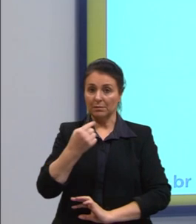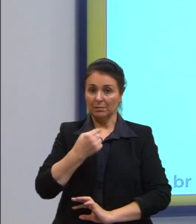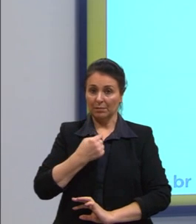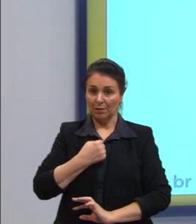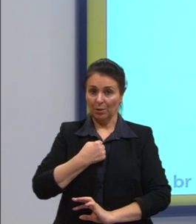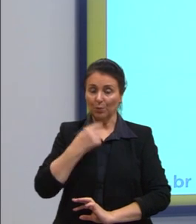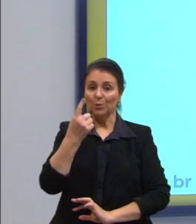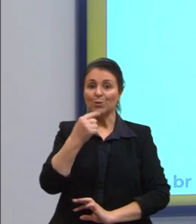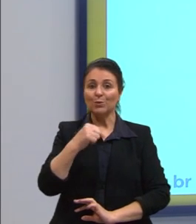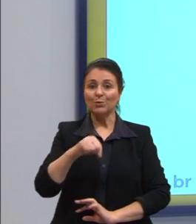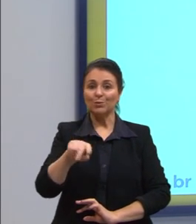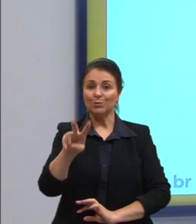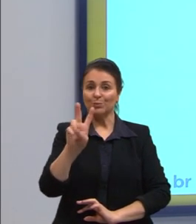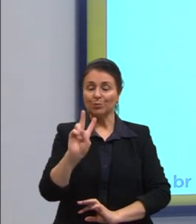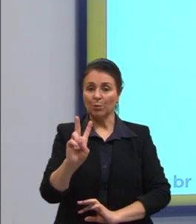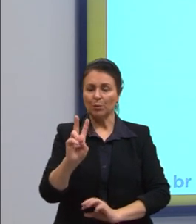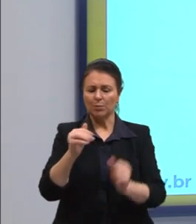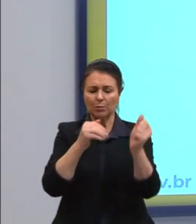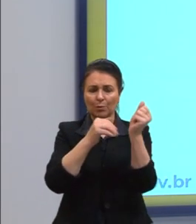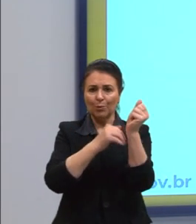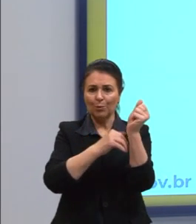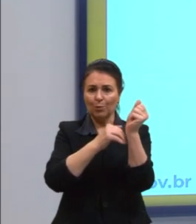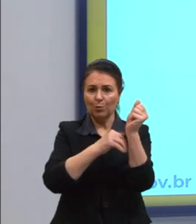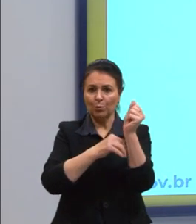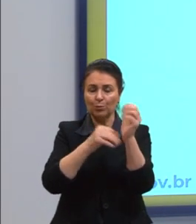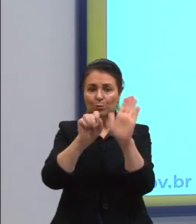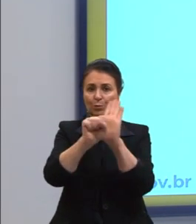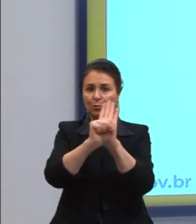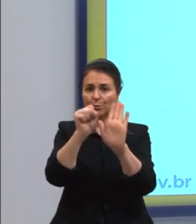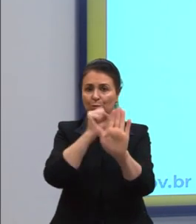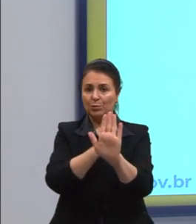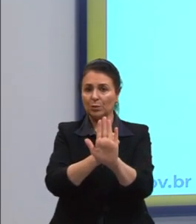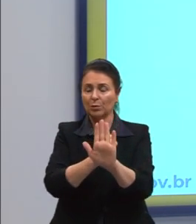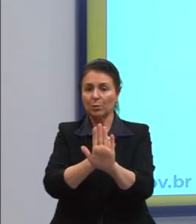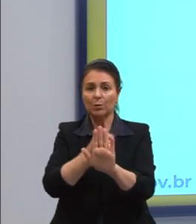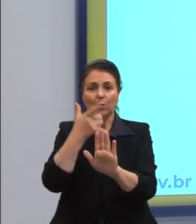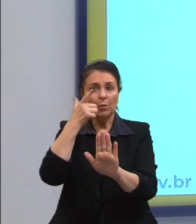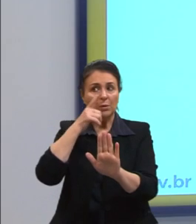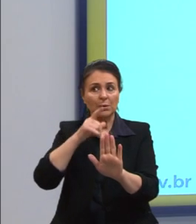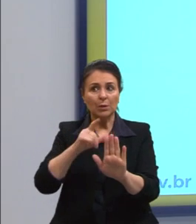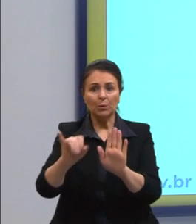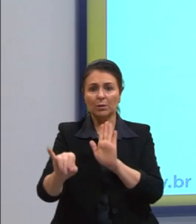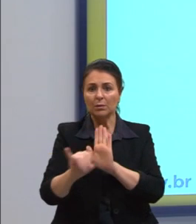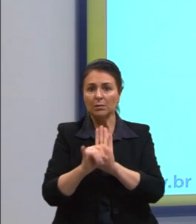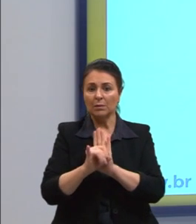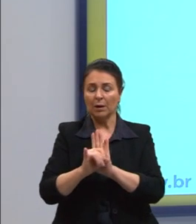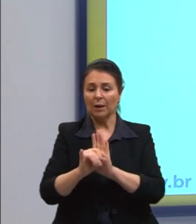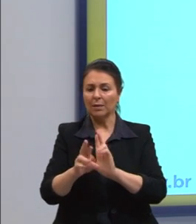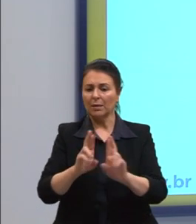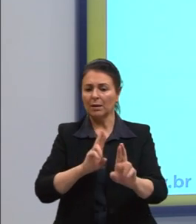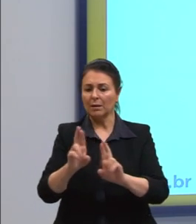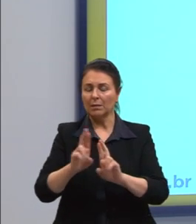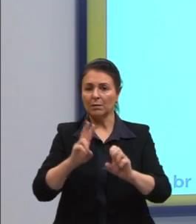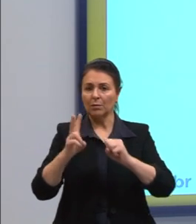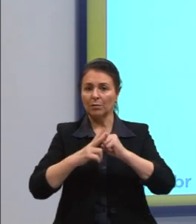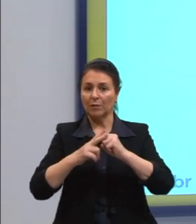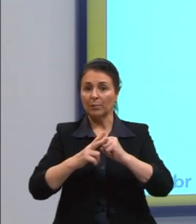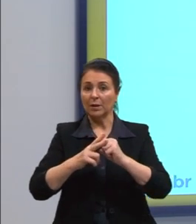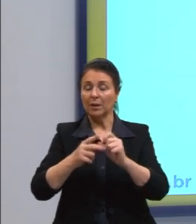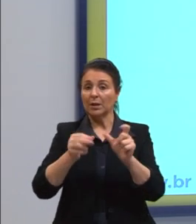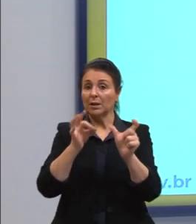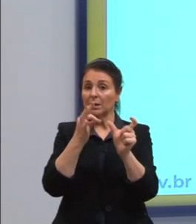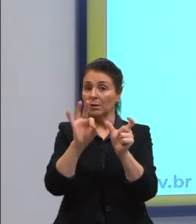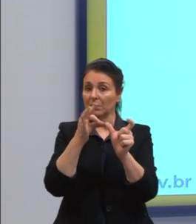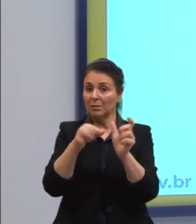outros dois seriam ocultos, porque eu consigo identificar na relação do verbo. E também na oração anterior.